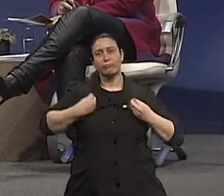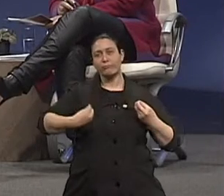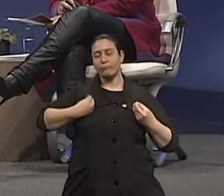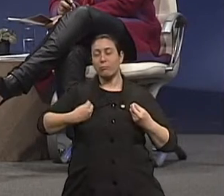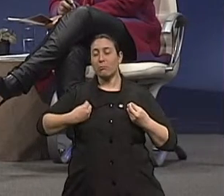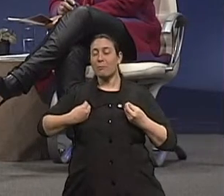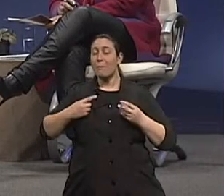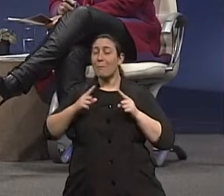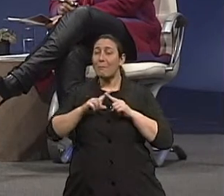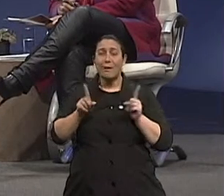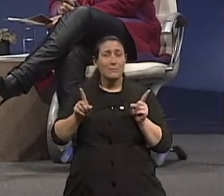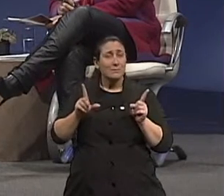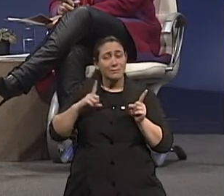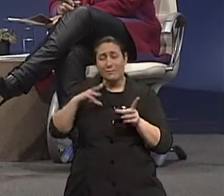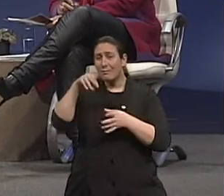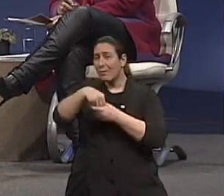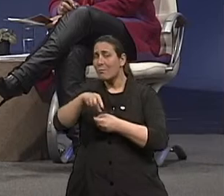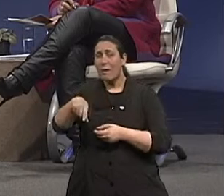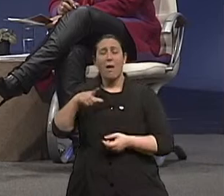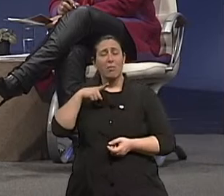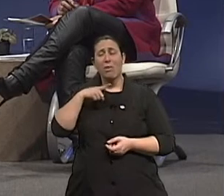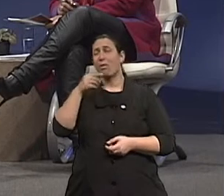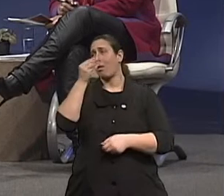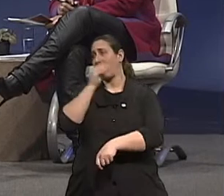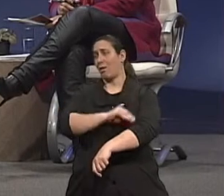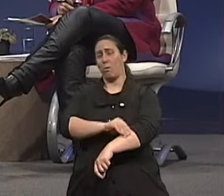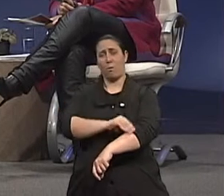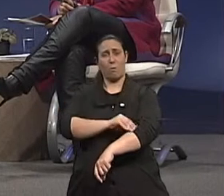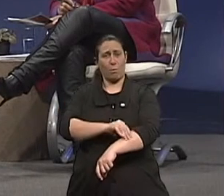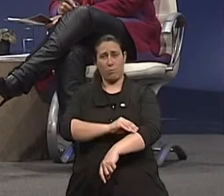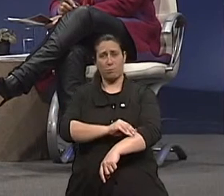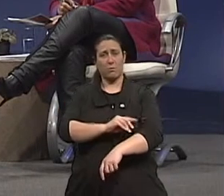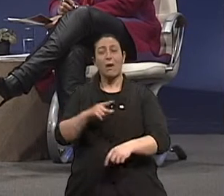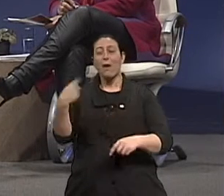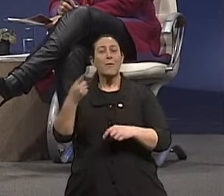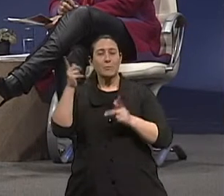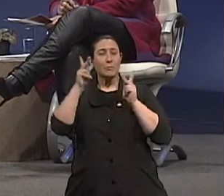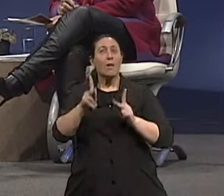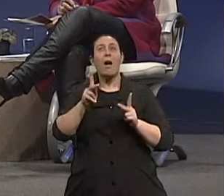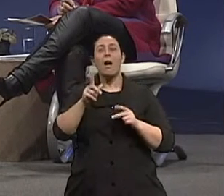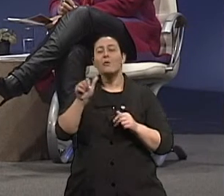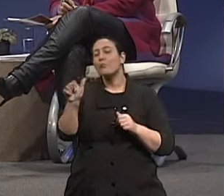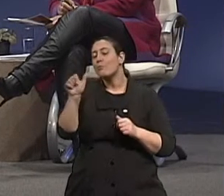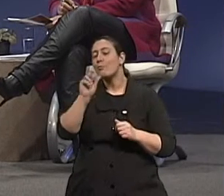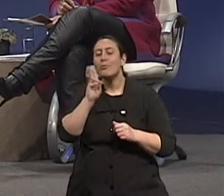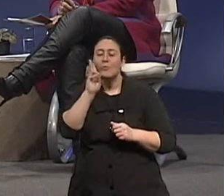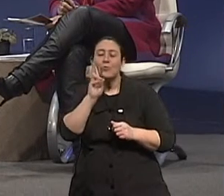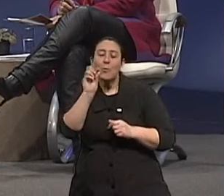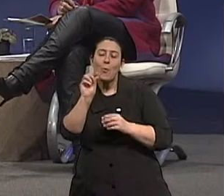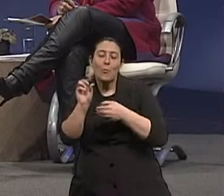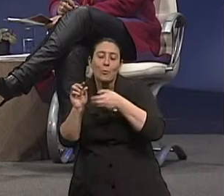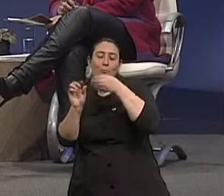Só que é álcool. Então a pessoa tem que ter muito cuidado. Nenhum geriatra no planeta, Isabel, vai prescrever